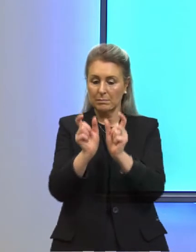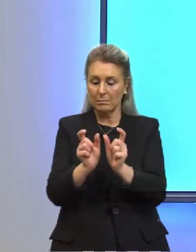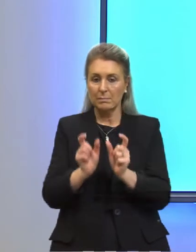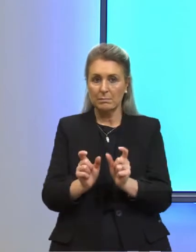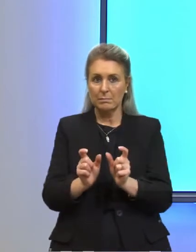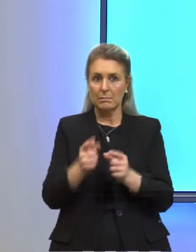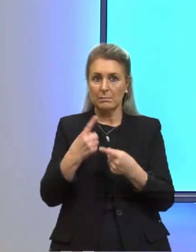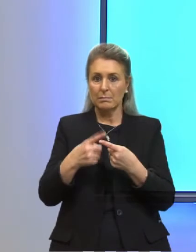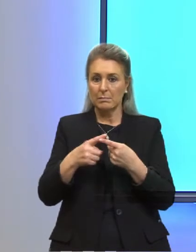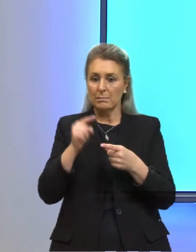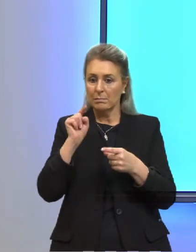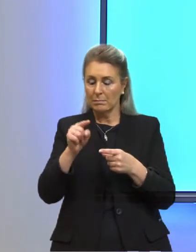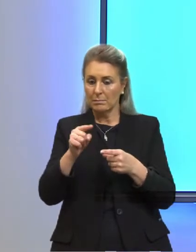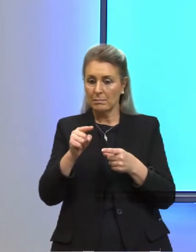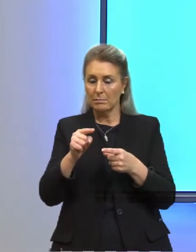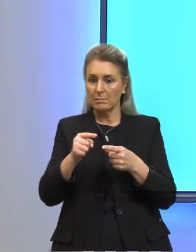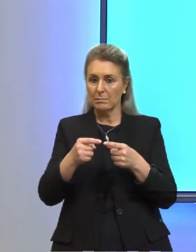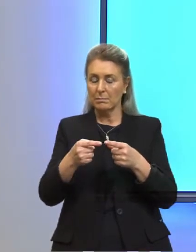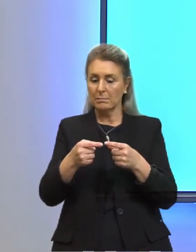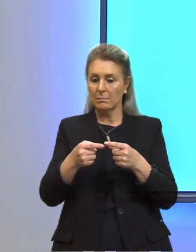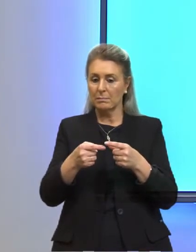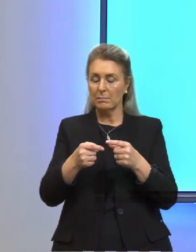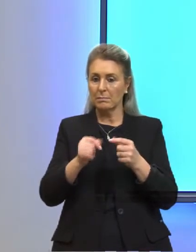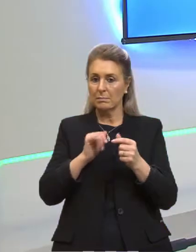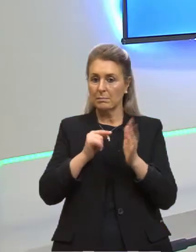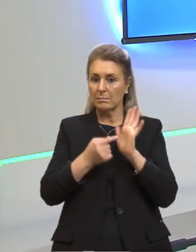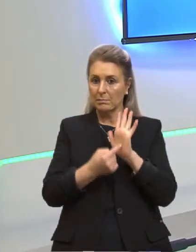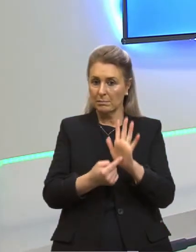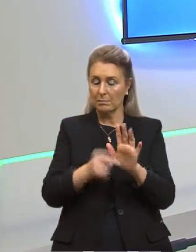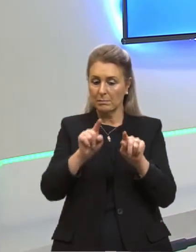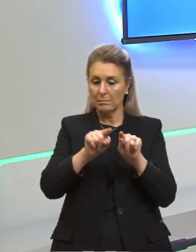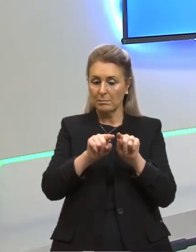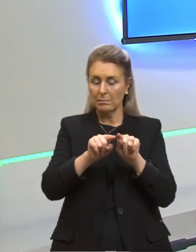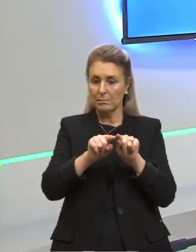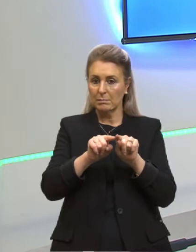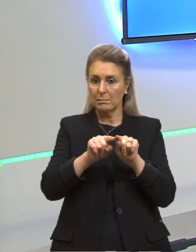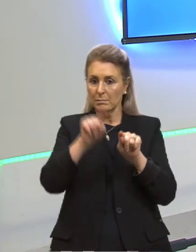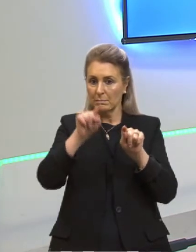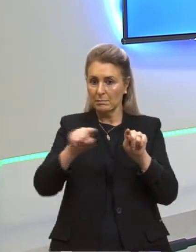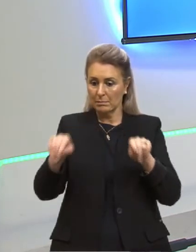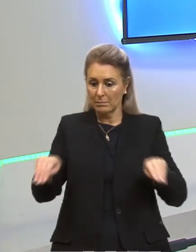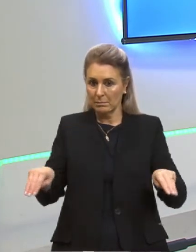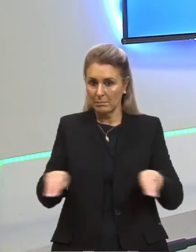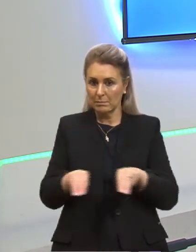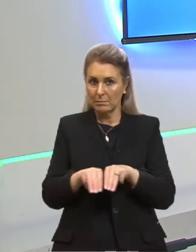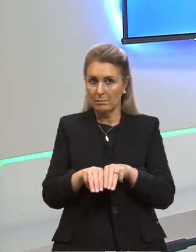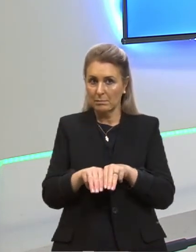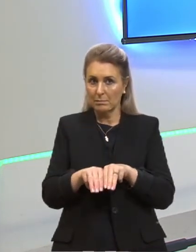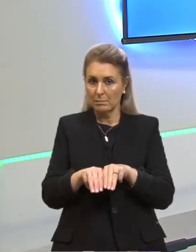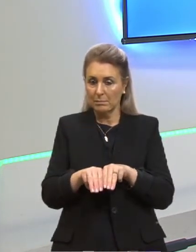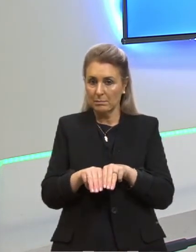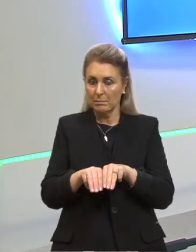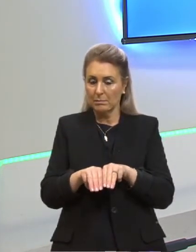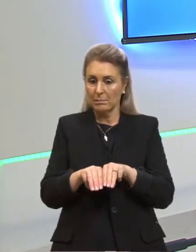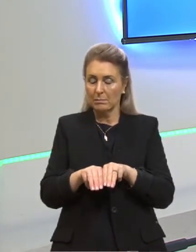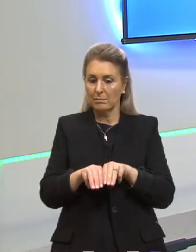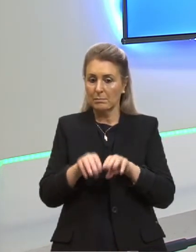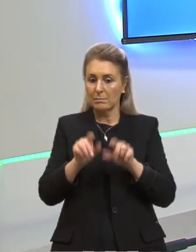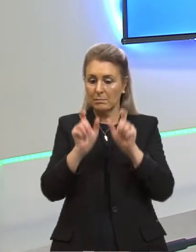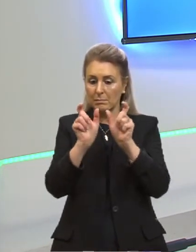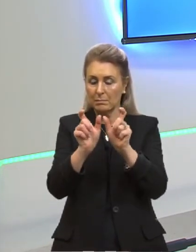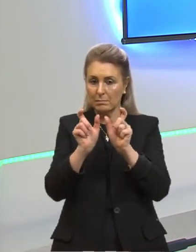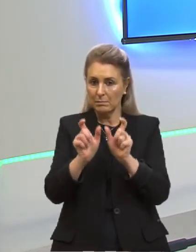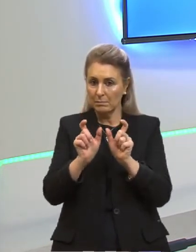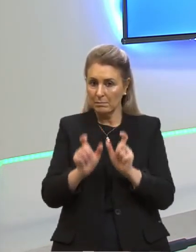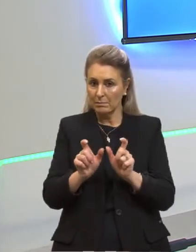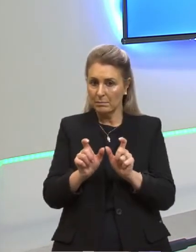ele determinou que a onda, ela funciona, a onda eletromagnética, ela é emitida em partículas,